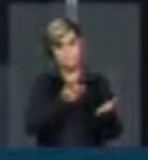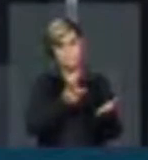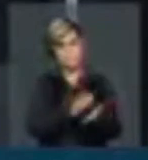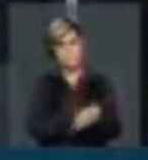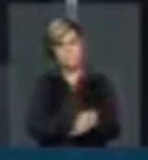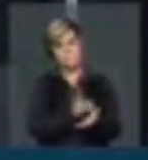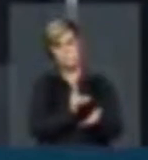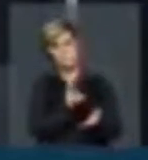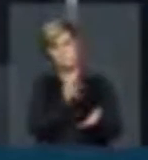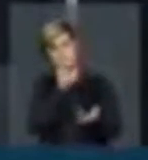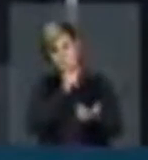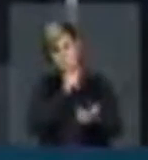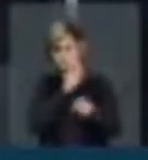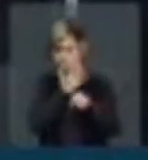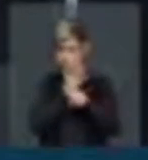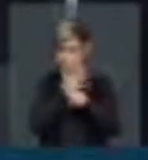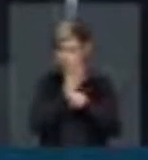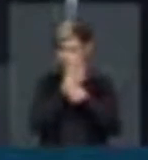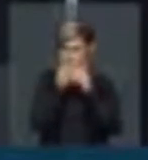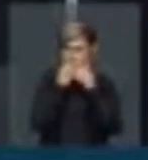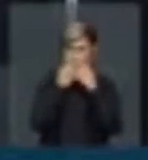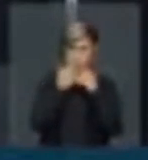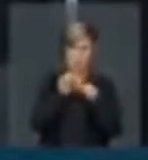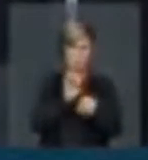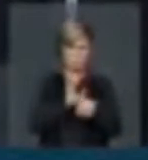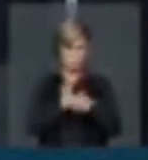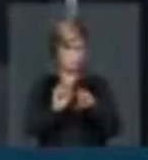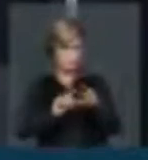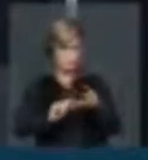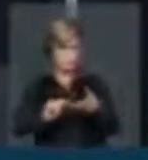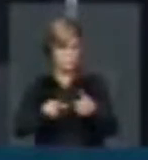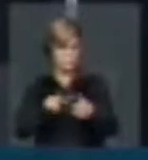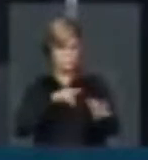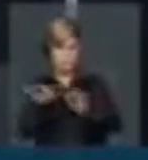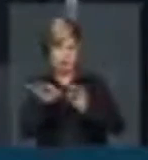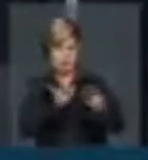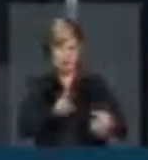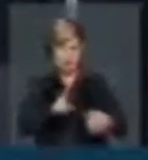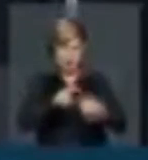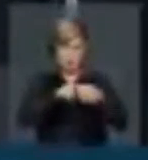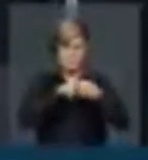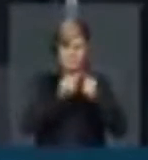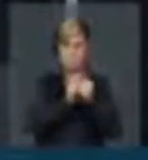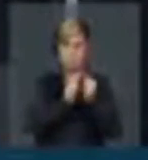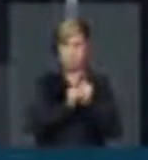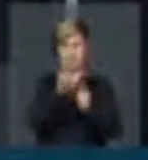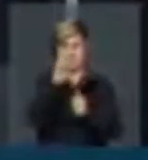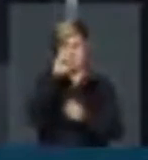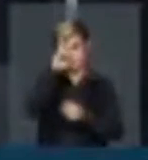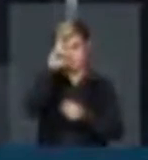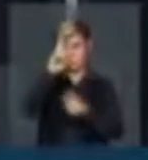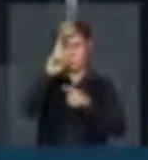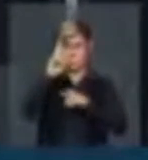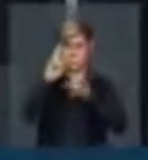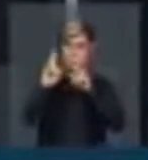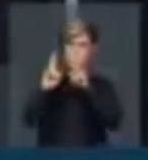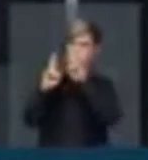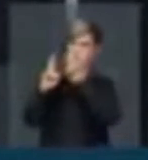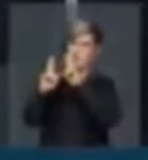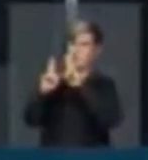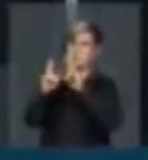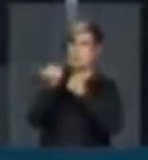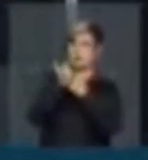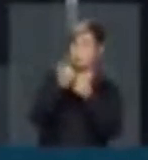sempre gabaritados, capacitados, estão funcionalmente ligados às autoridades que respondem pela segurança